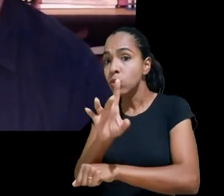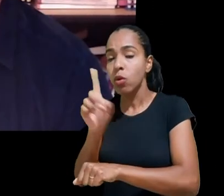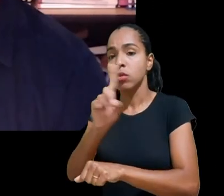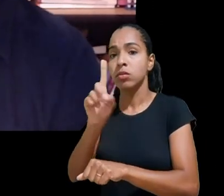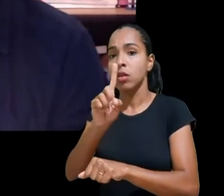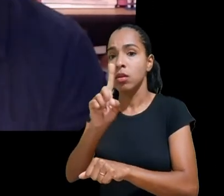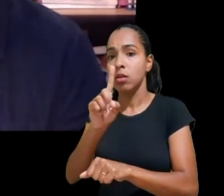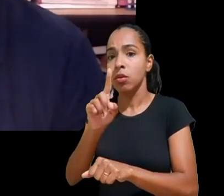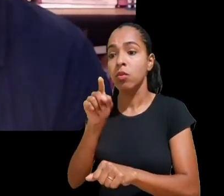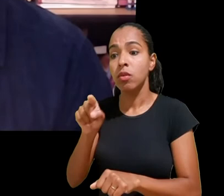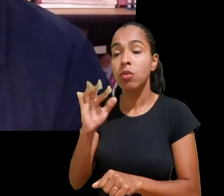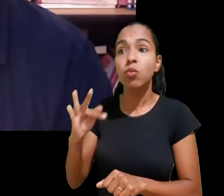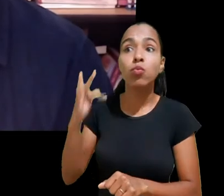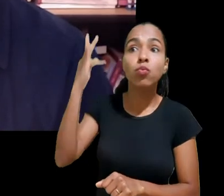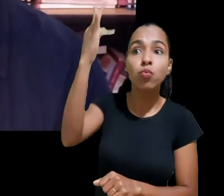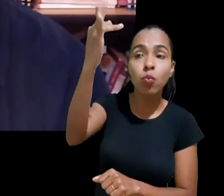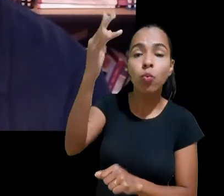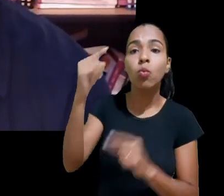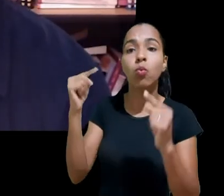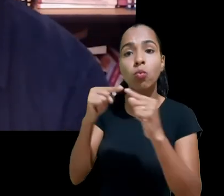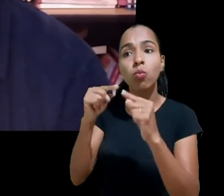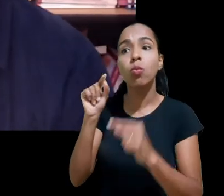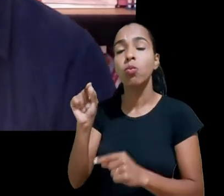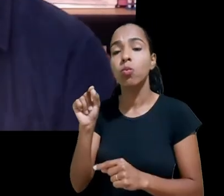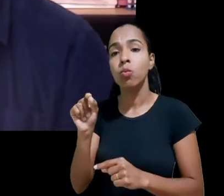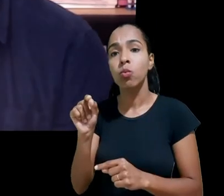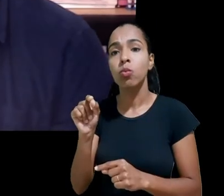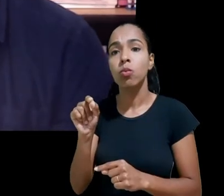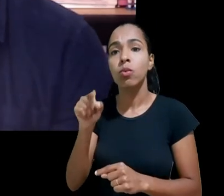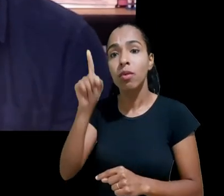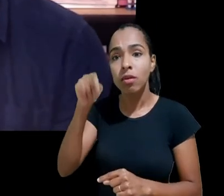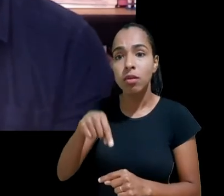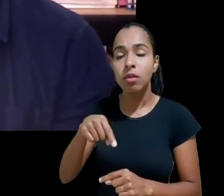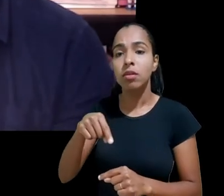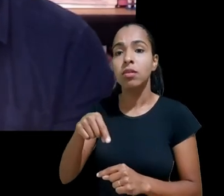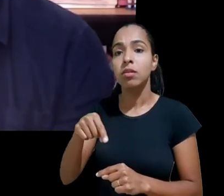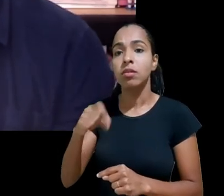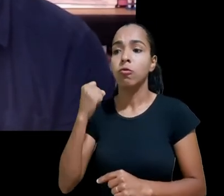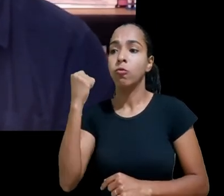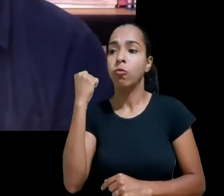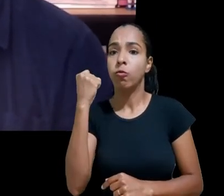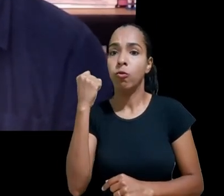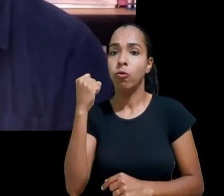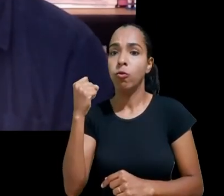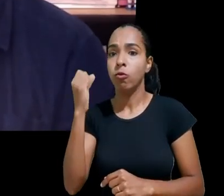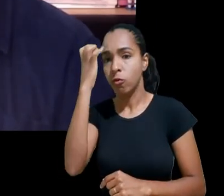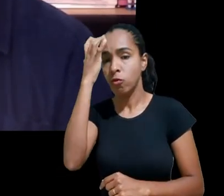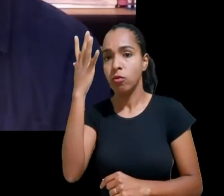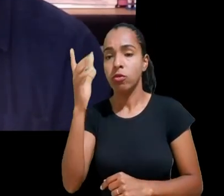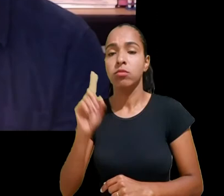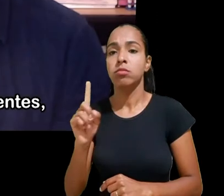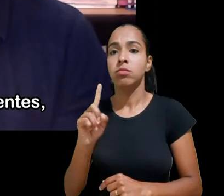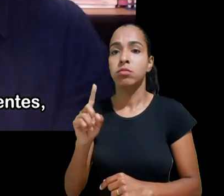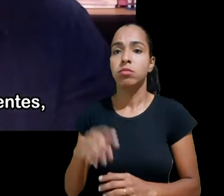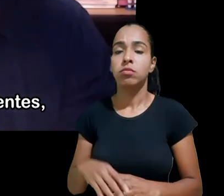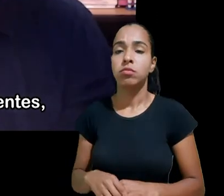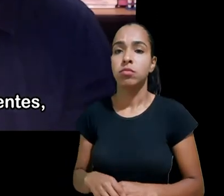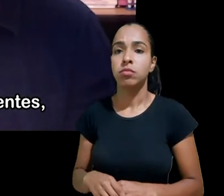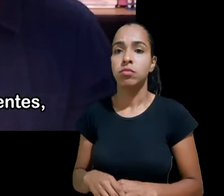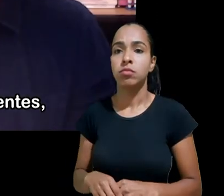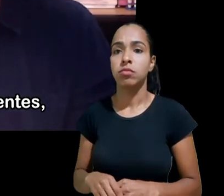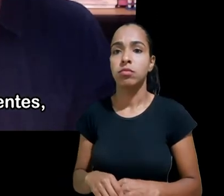que é claro não tem poder vinculante mas o que acho interessante é que vários de seus pontos